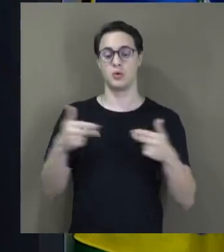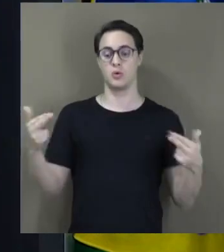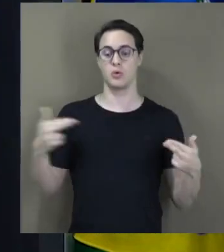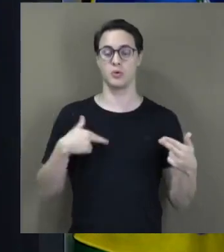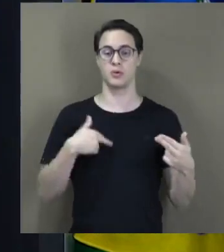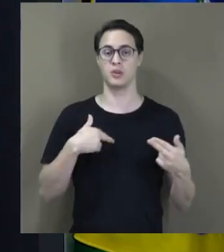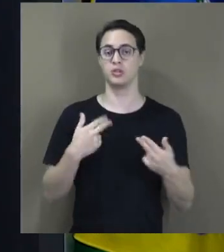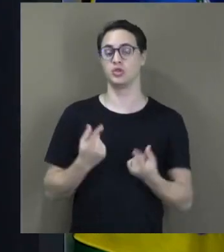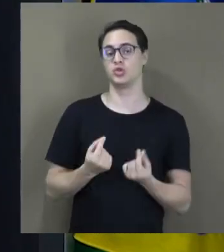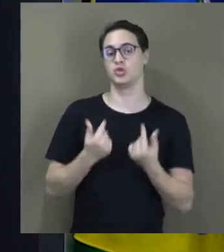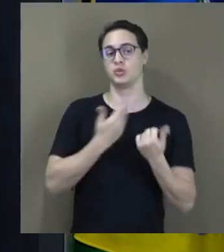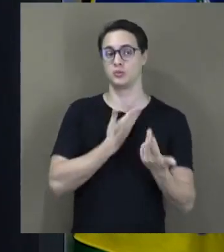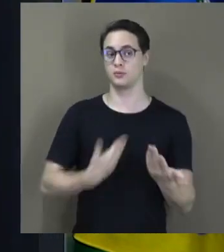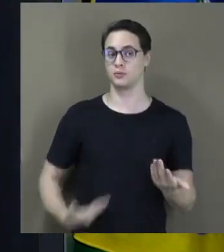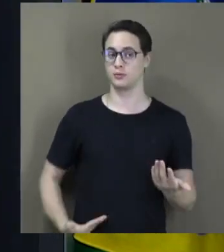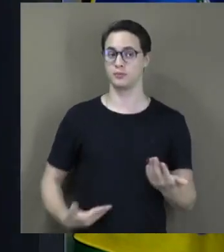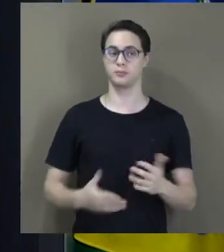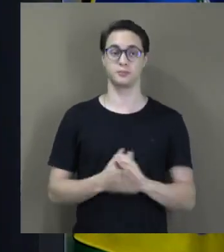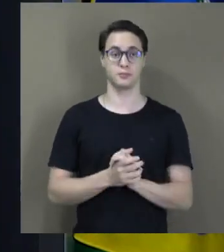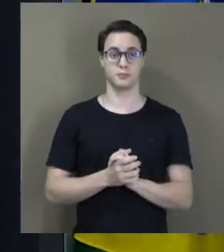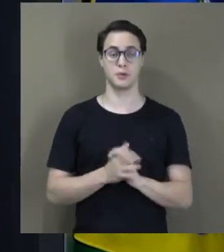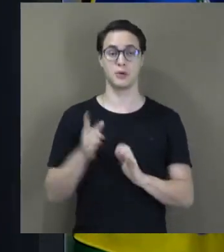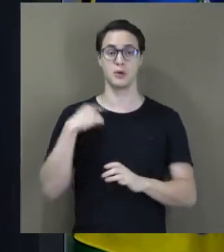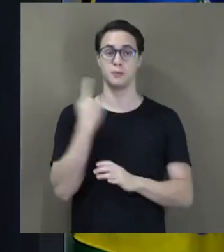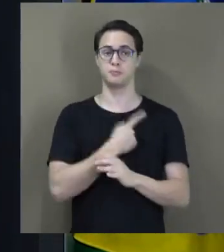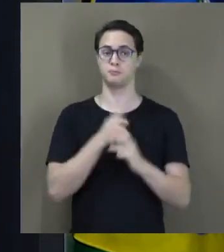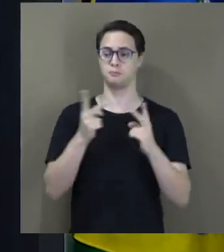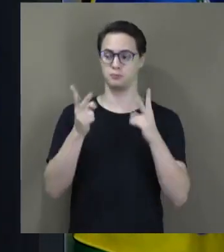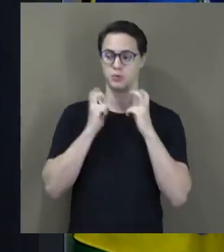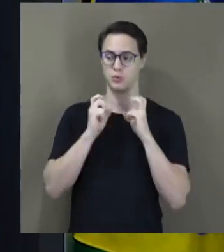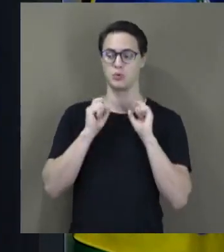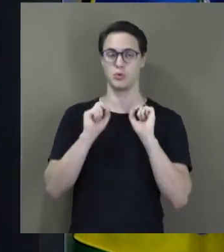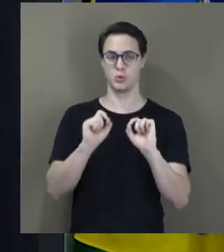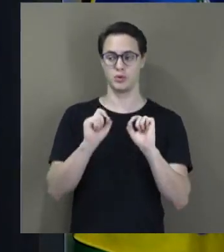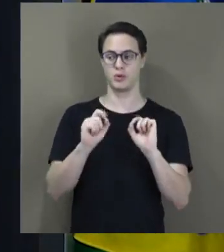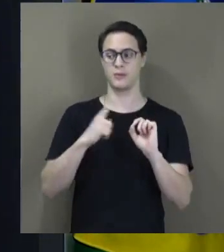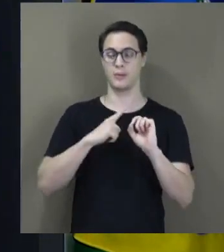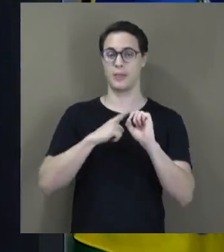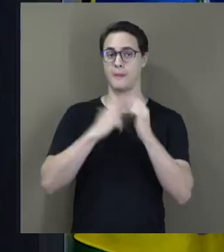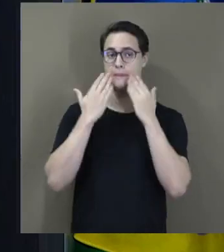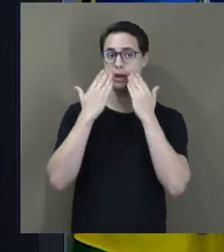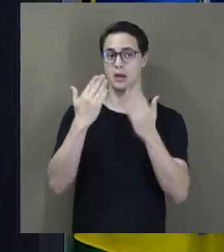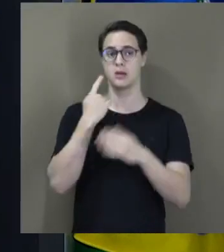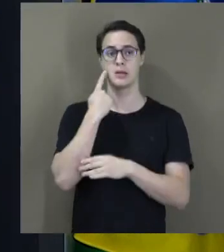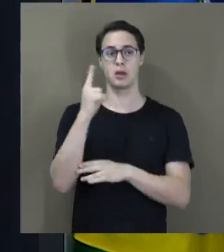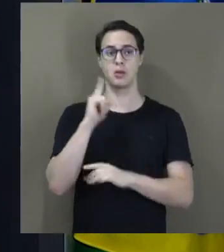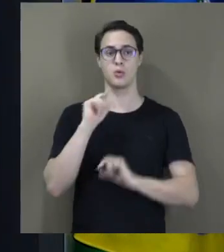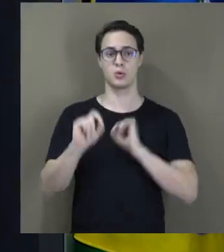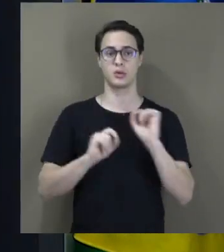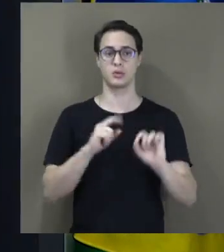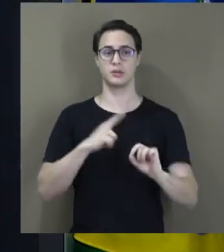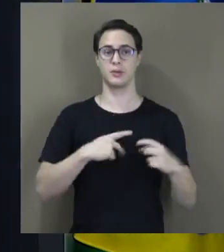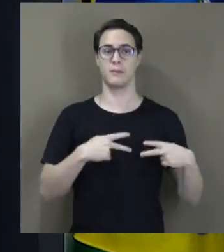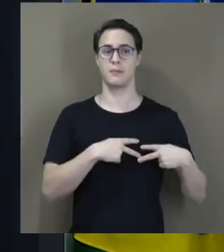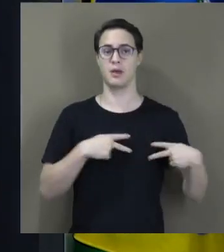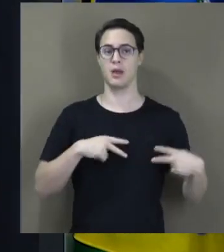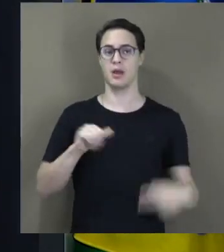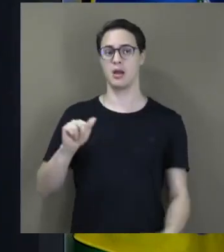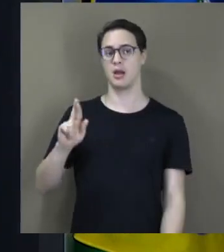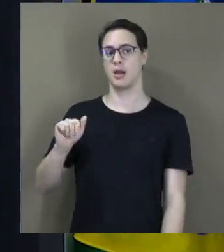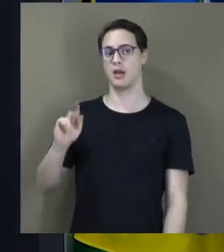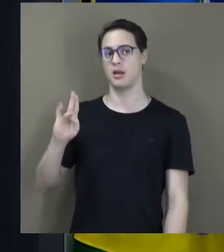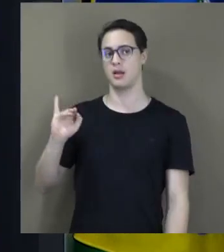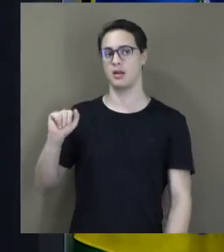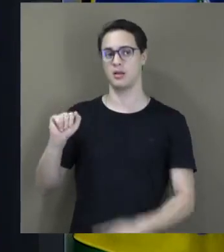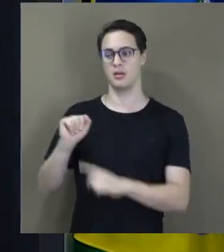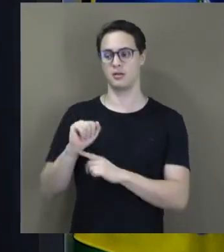recursos públicos. Vimos com espanto a apresentação da ideia de ter a Petrobras da Arábia para a produção de